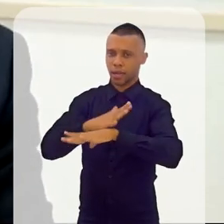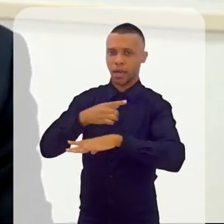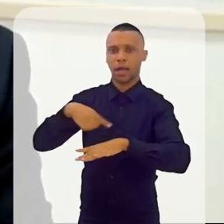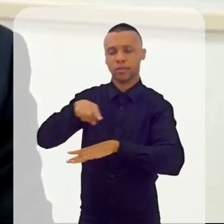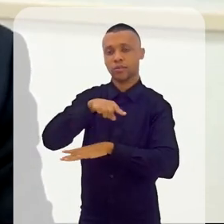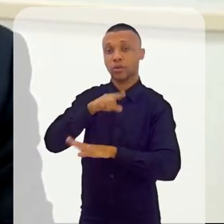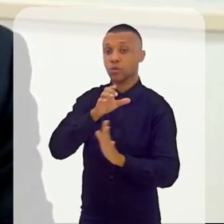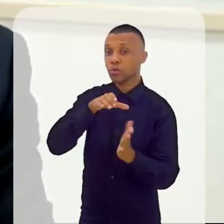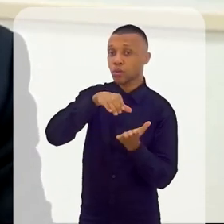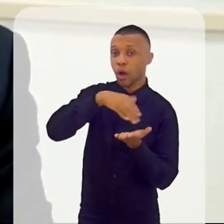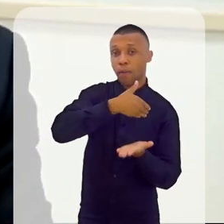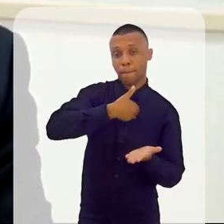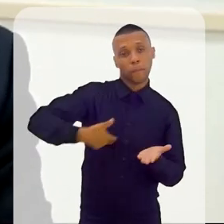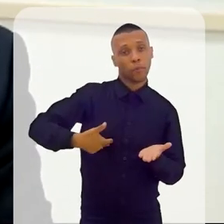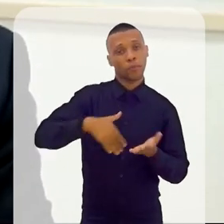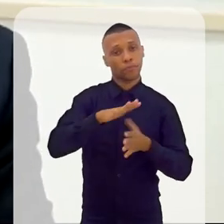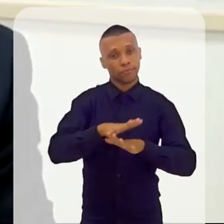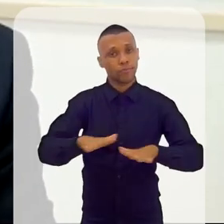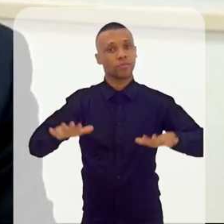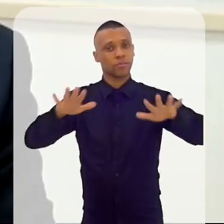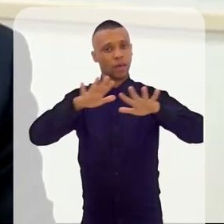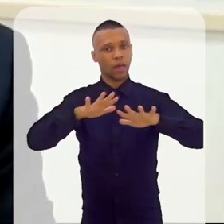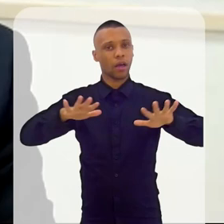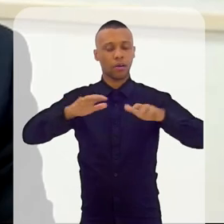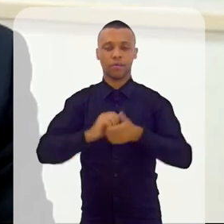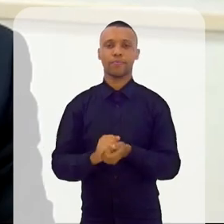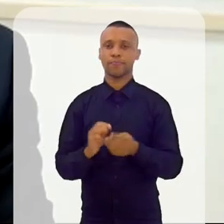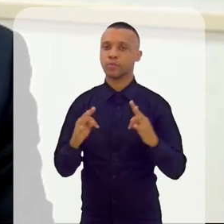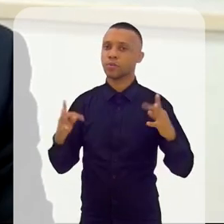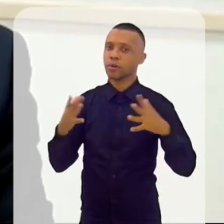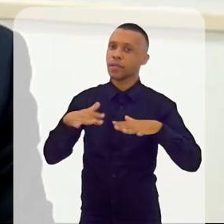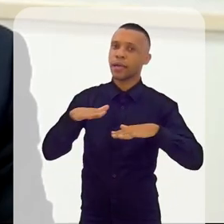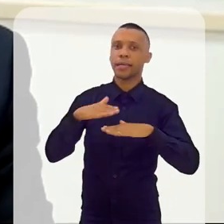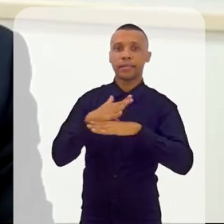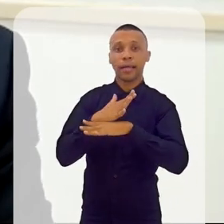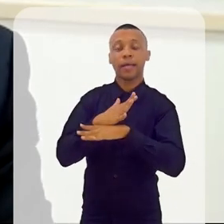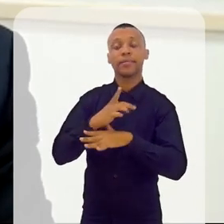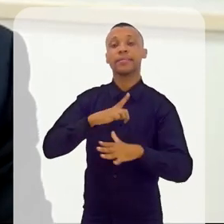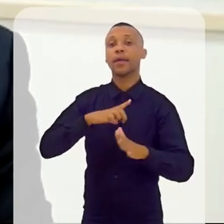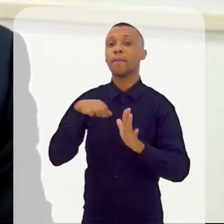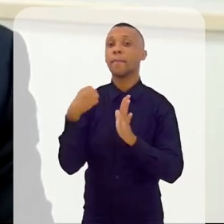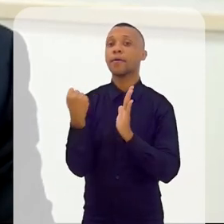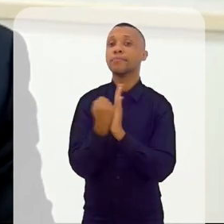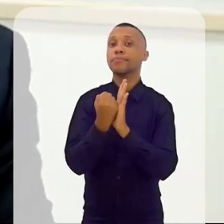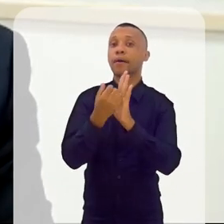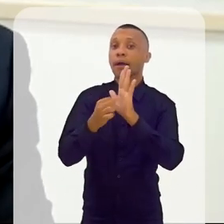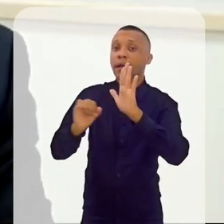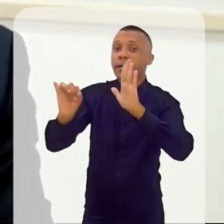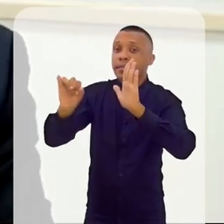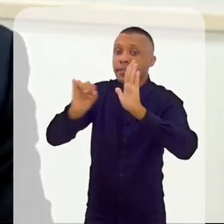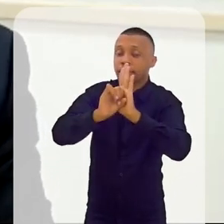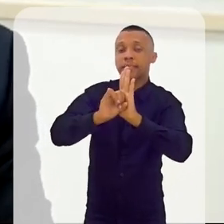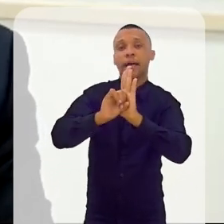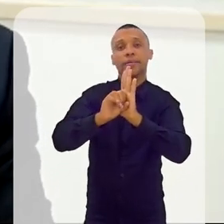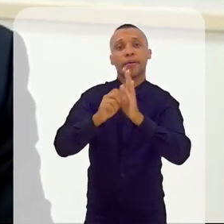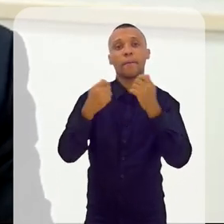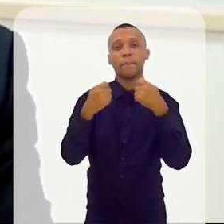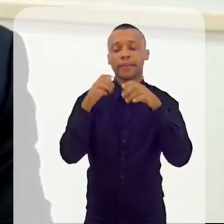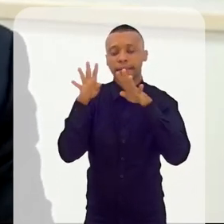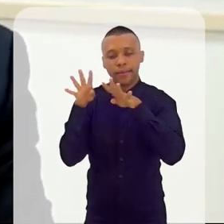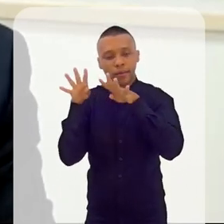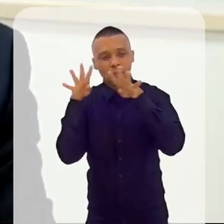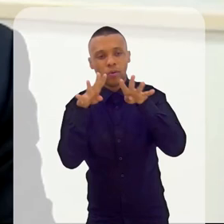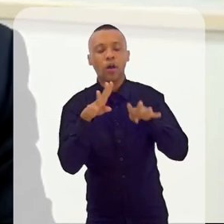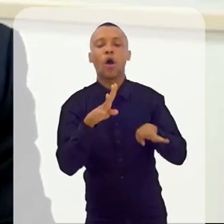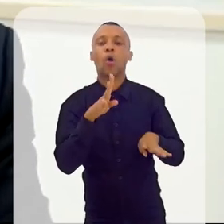os homens públicos em geral, todas as cidades têm que ter uma identidade, elas devem ser conhecidas de alguma